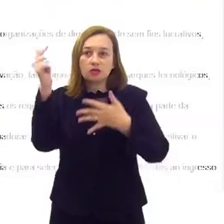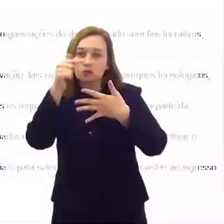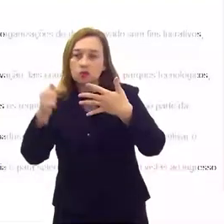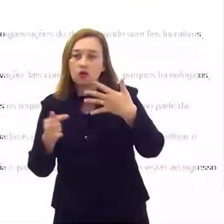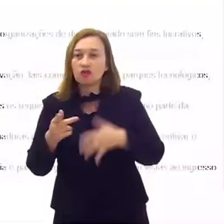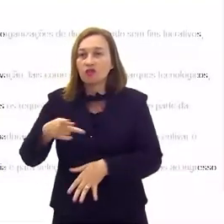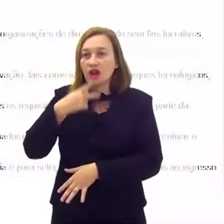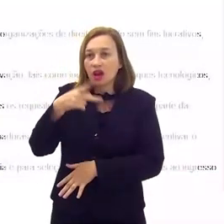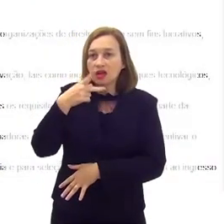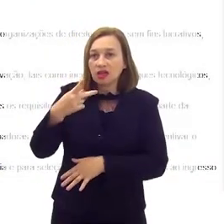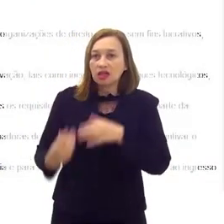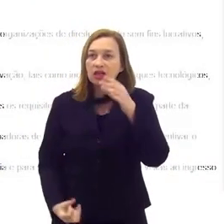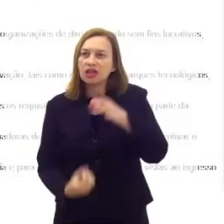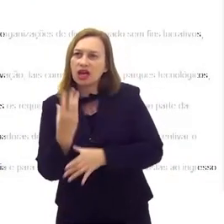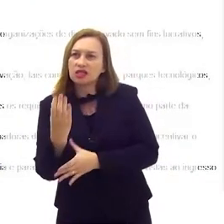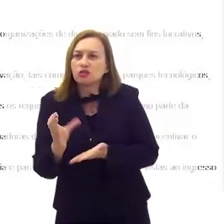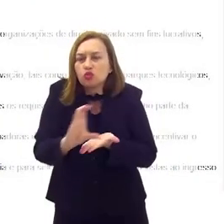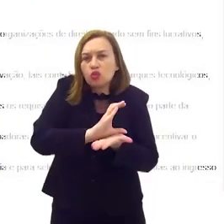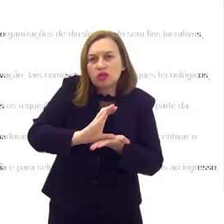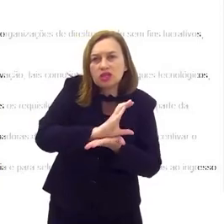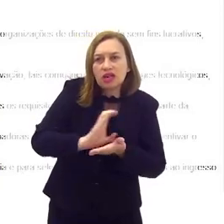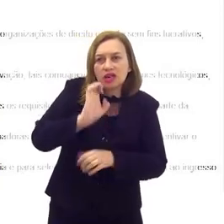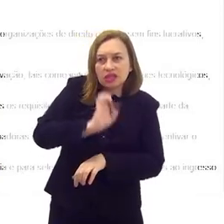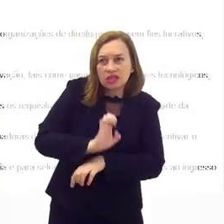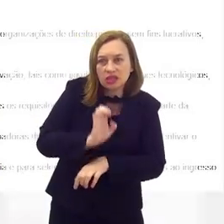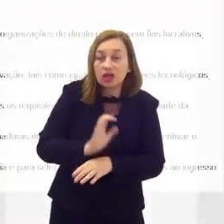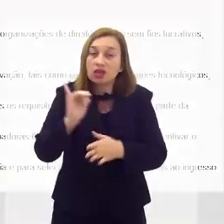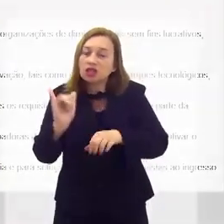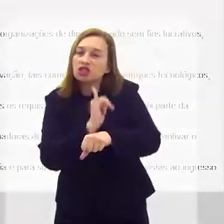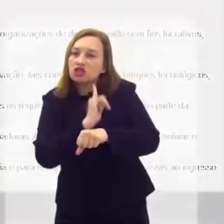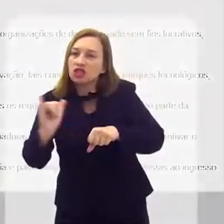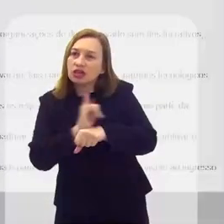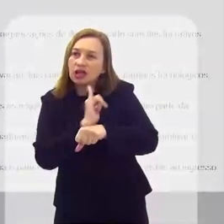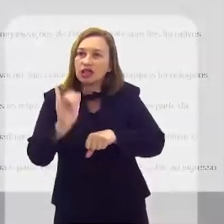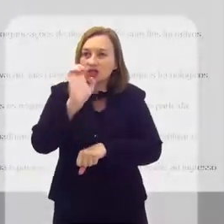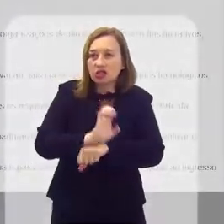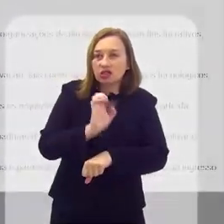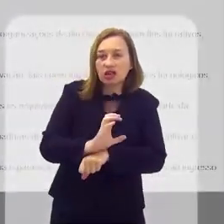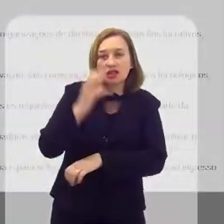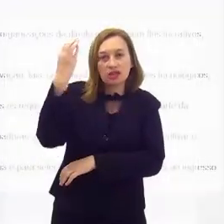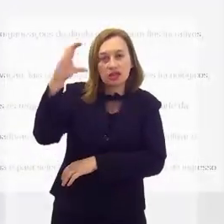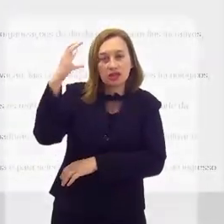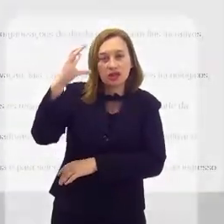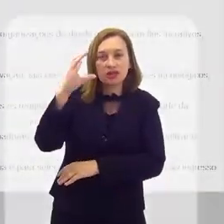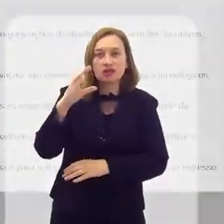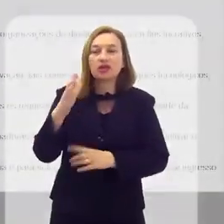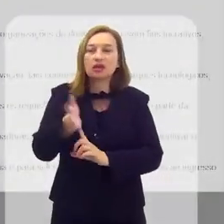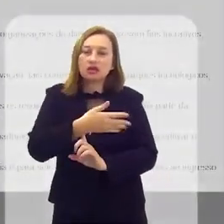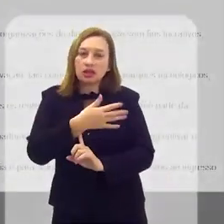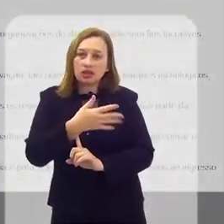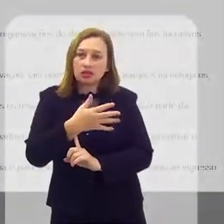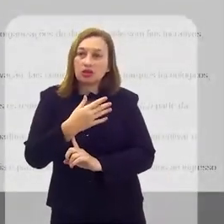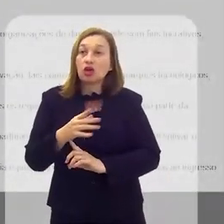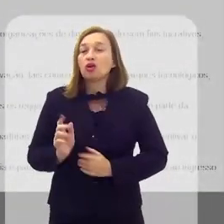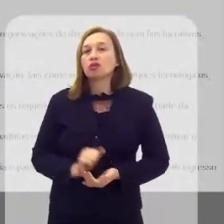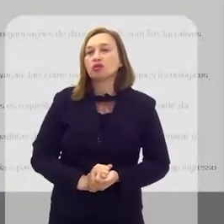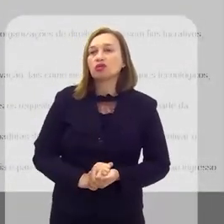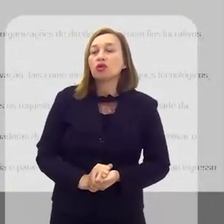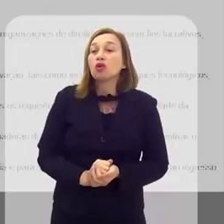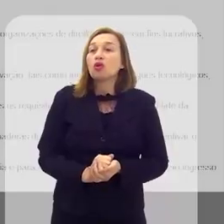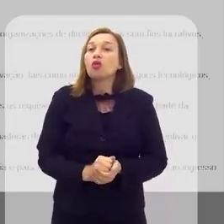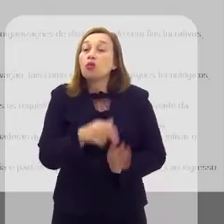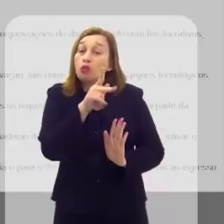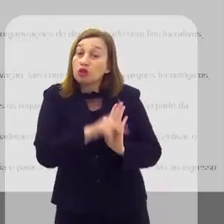Alguns dos principais pontos destacados foram a criação de um conselho estadual e da Estratégia Estadual de